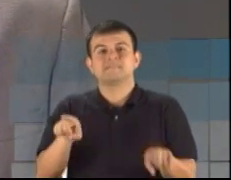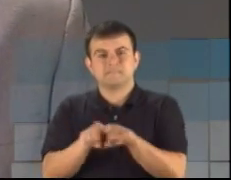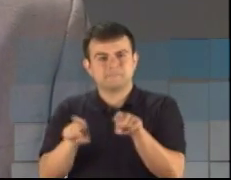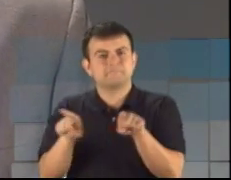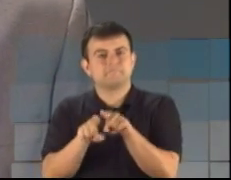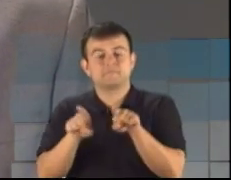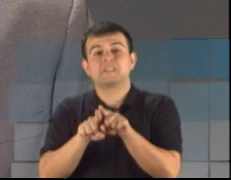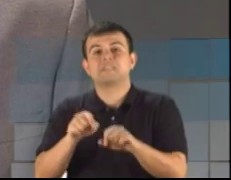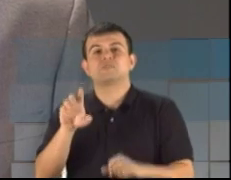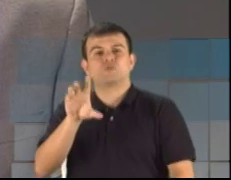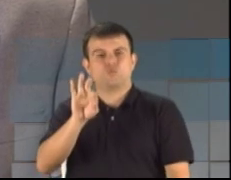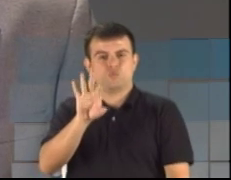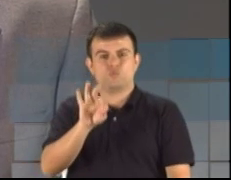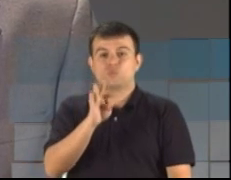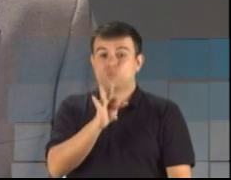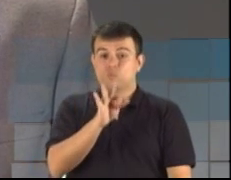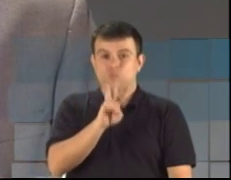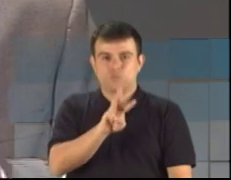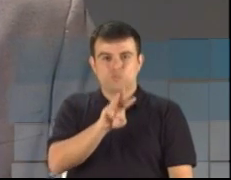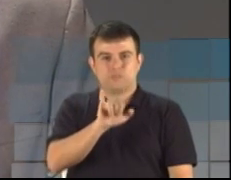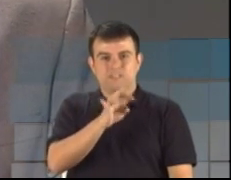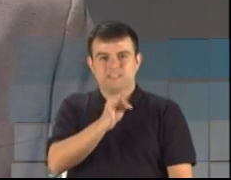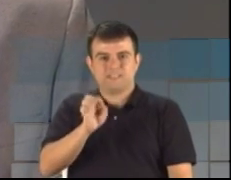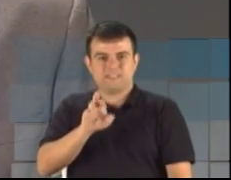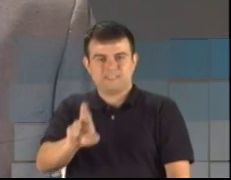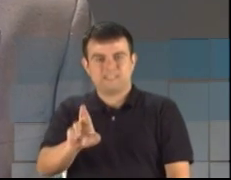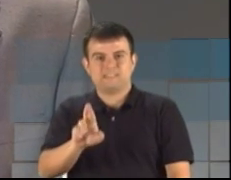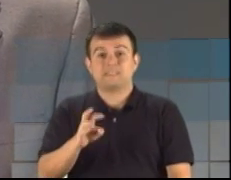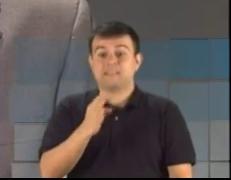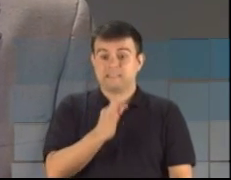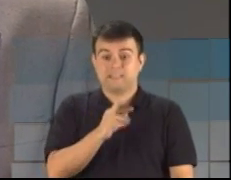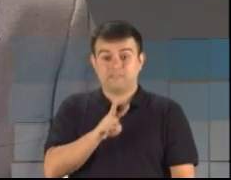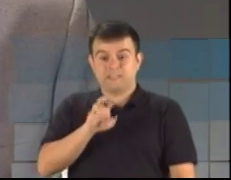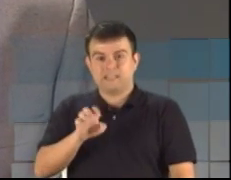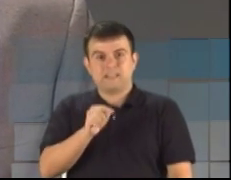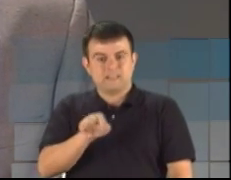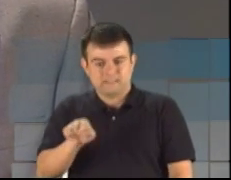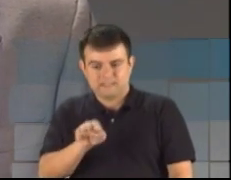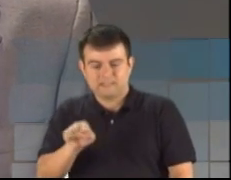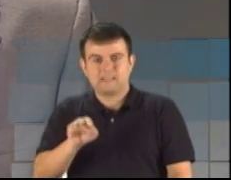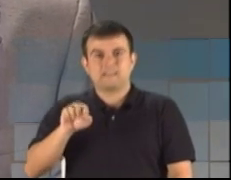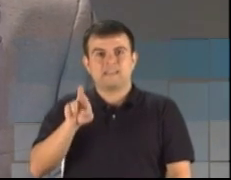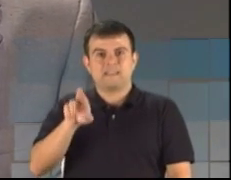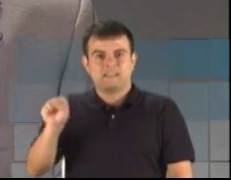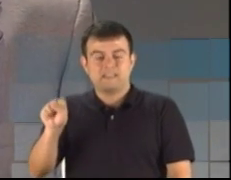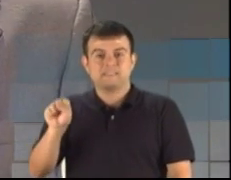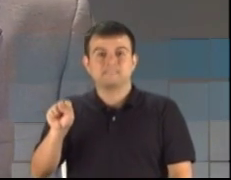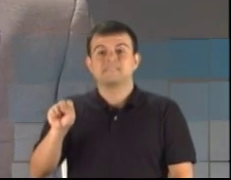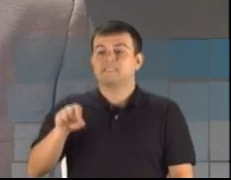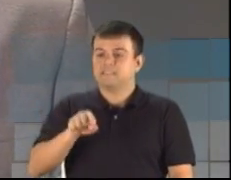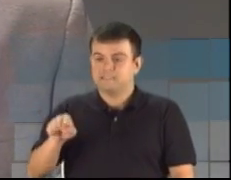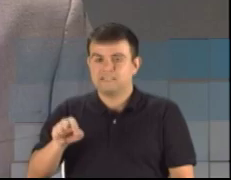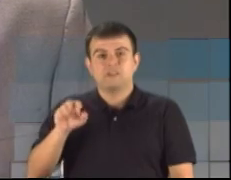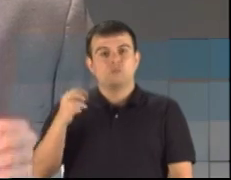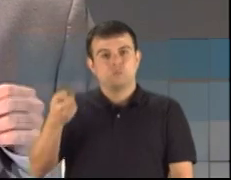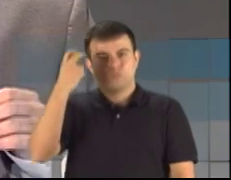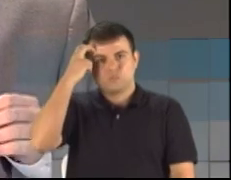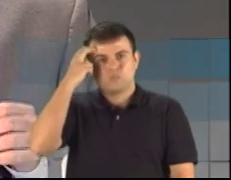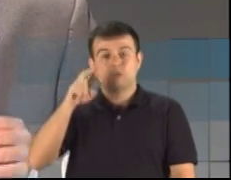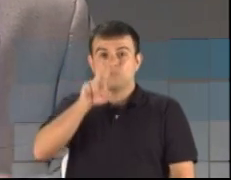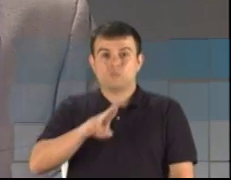pelo Twitter, TVE Underline RS e FM Underline Cultura, usando as hashtags